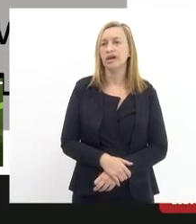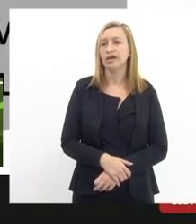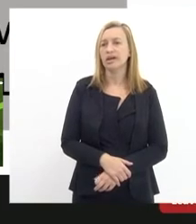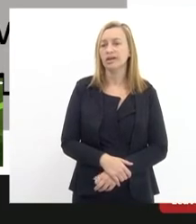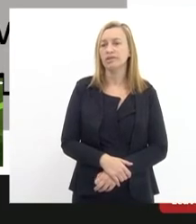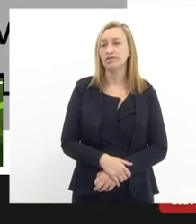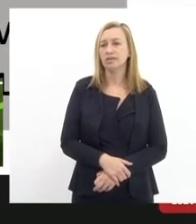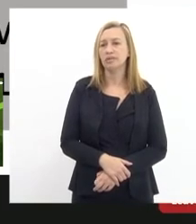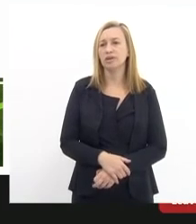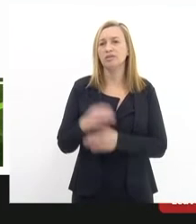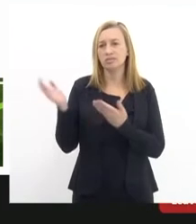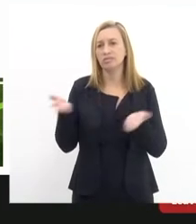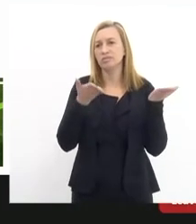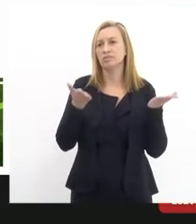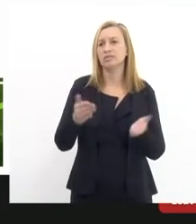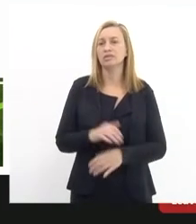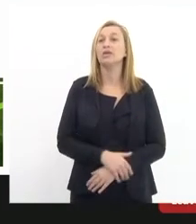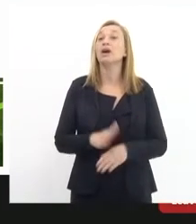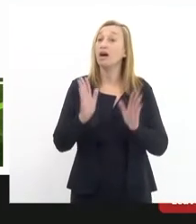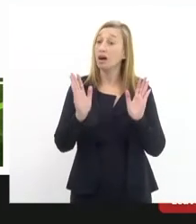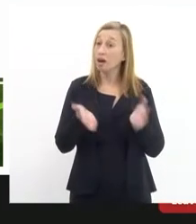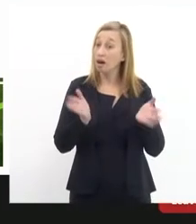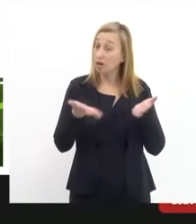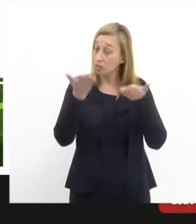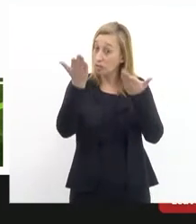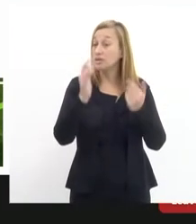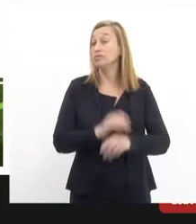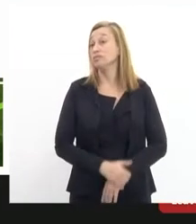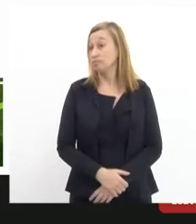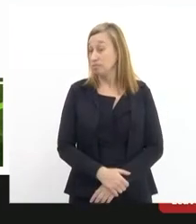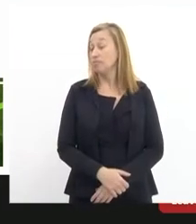Adiante. Agora, aí,